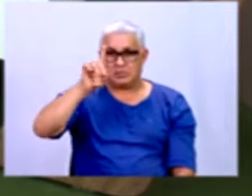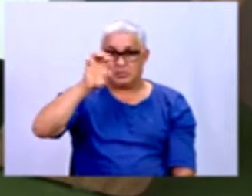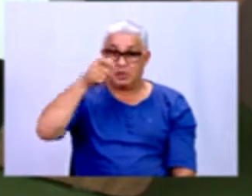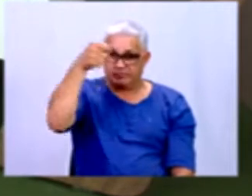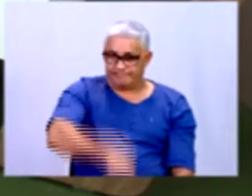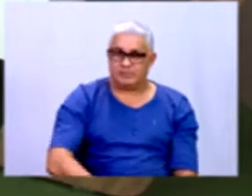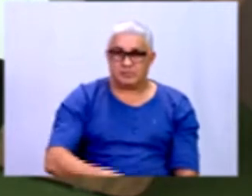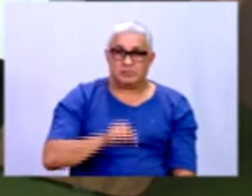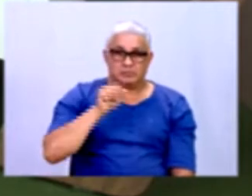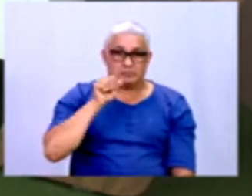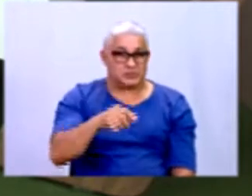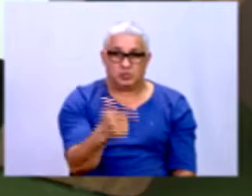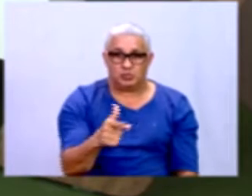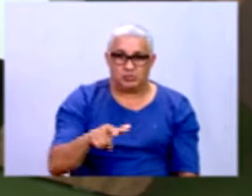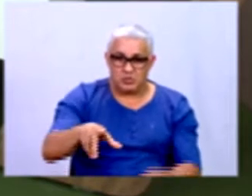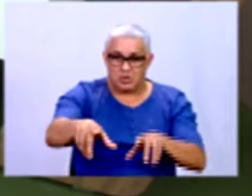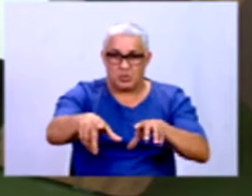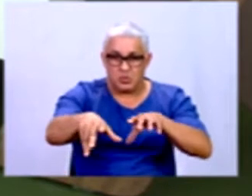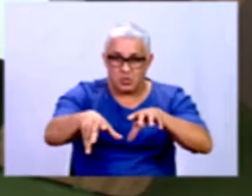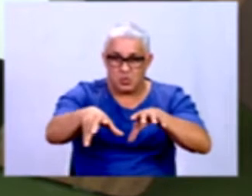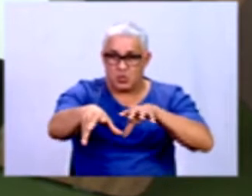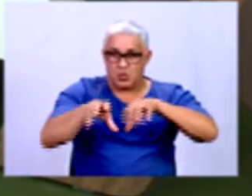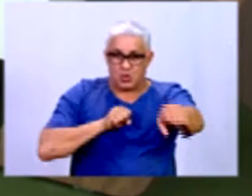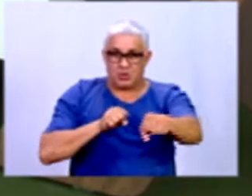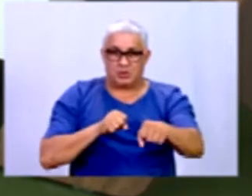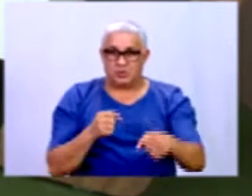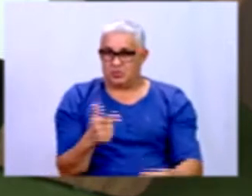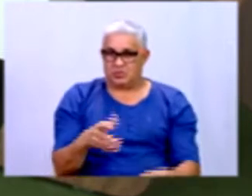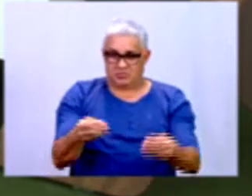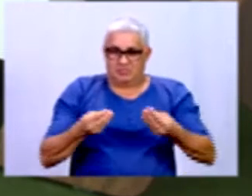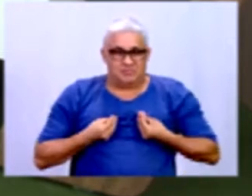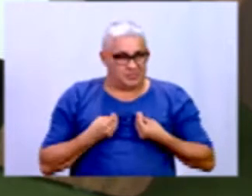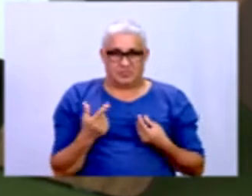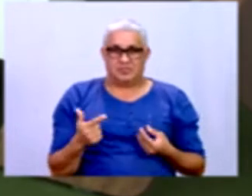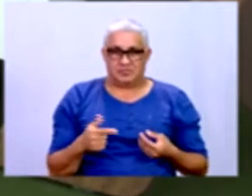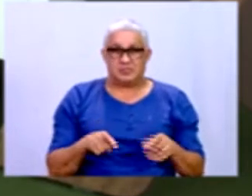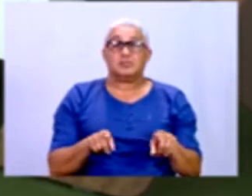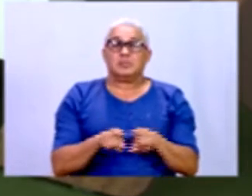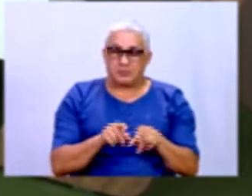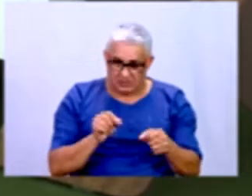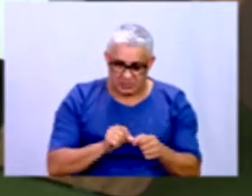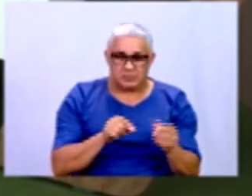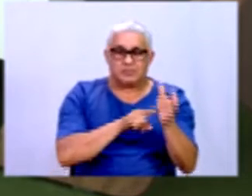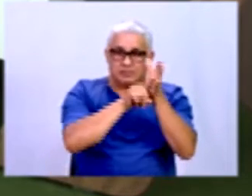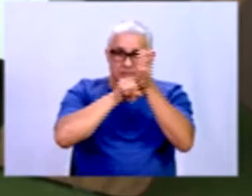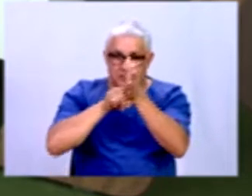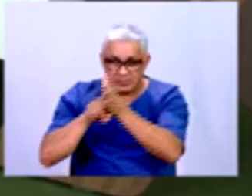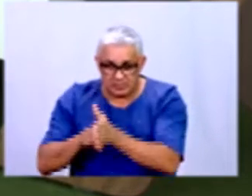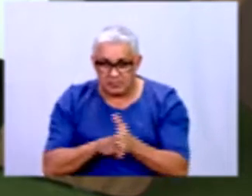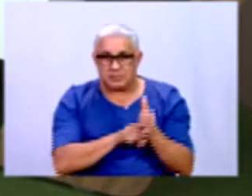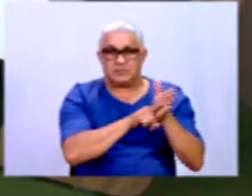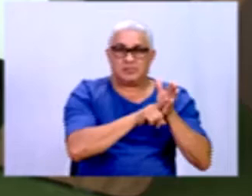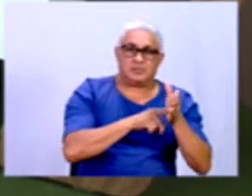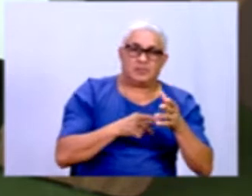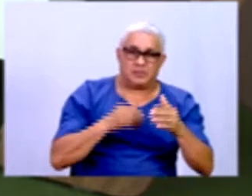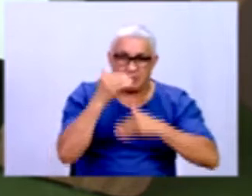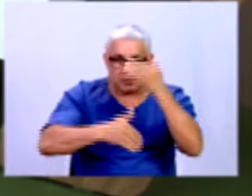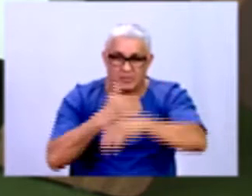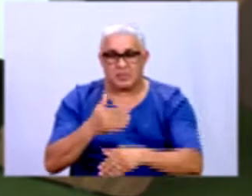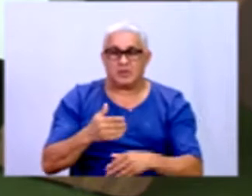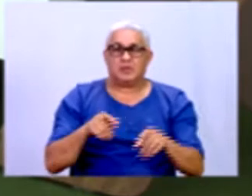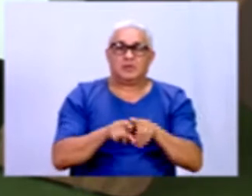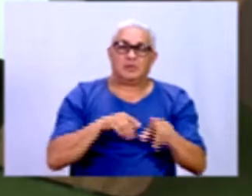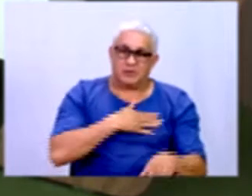senão você não é certificado, eles fazem o processo de pesquisa de satisfação. Vamos supor que a gente vai fazer aqui na nossa escola de